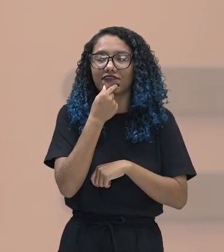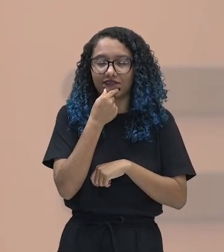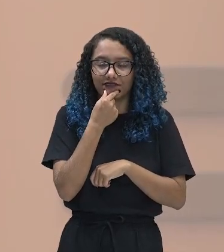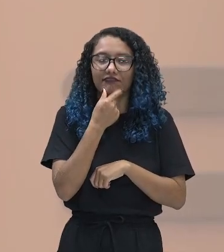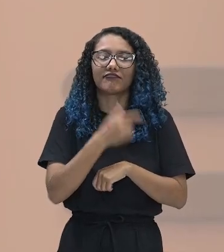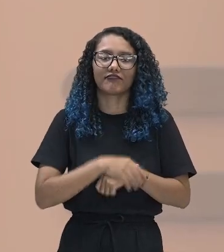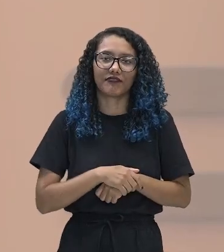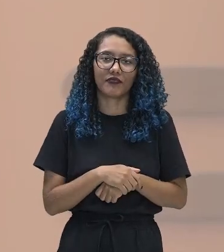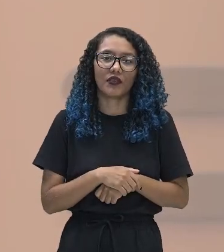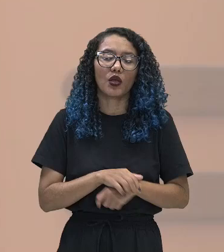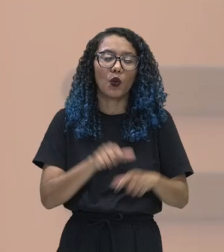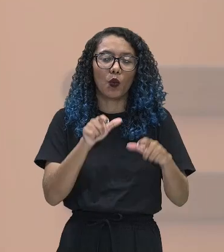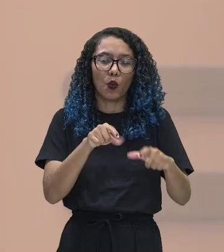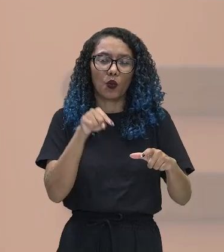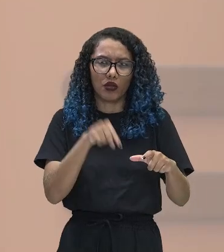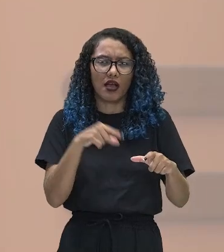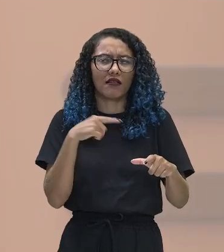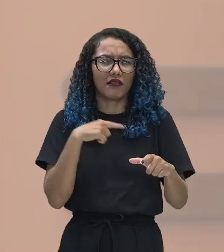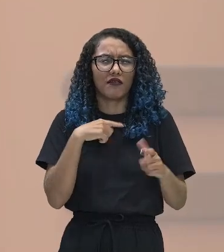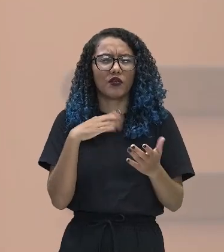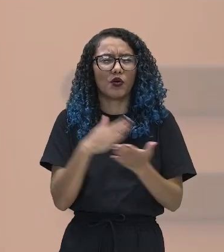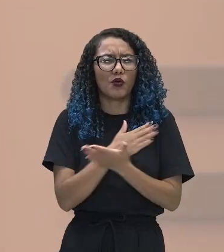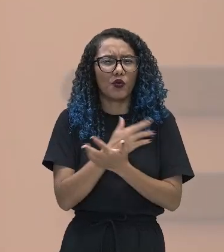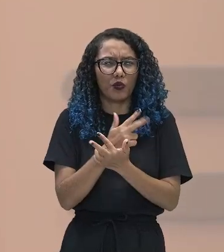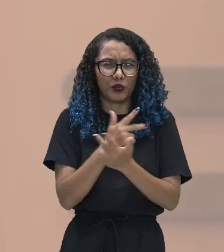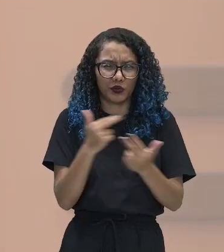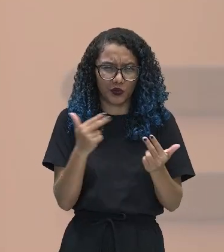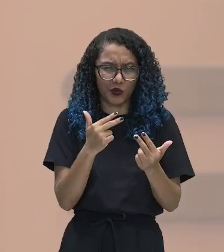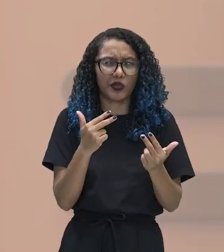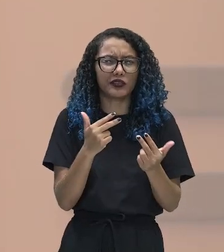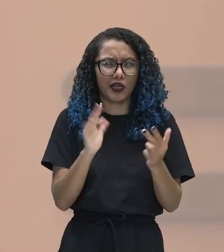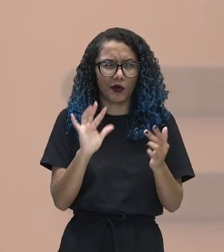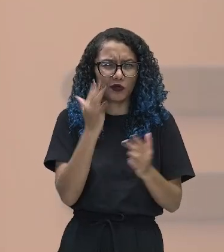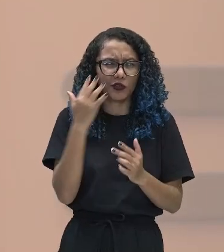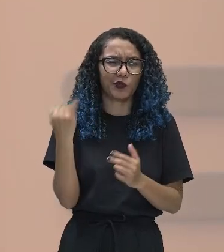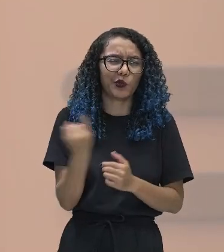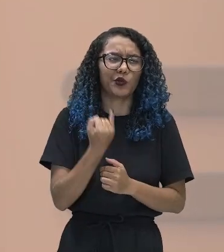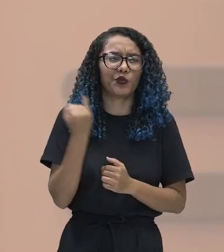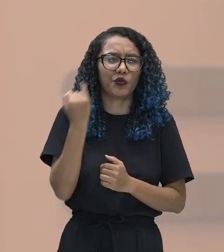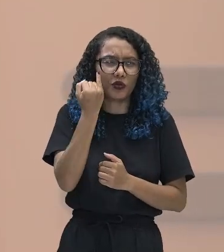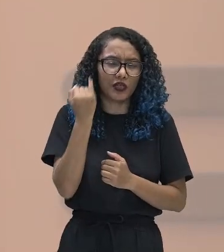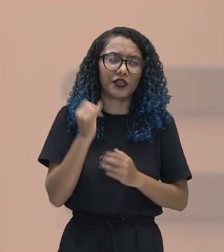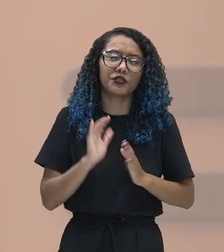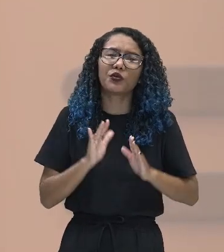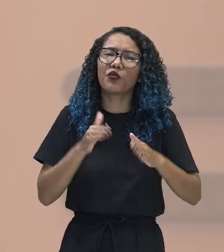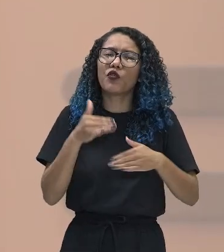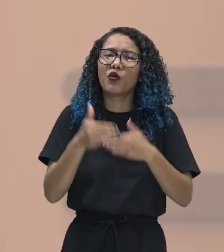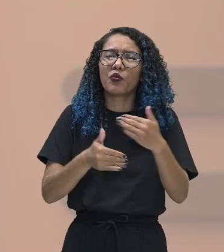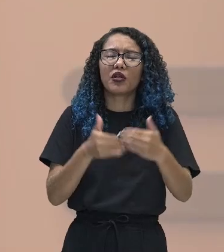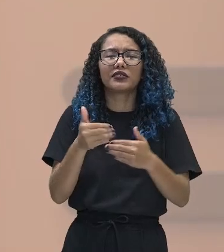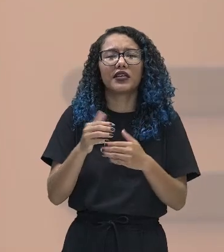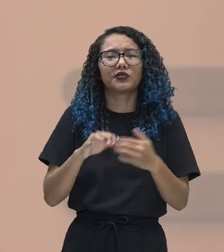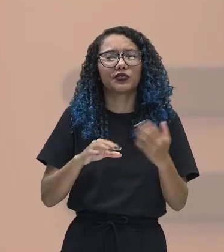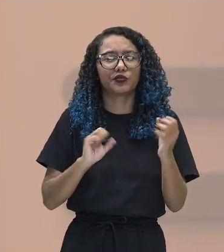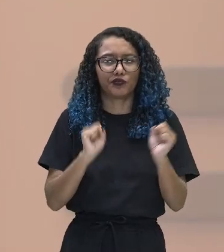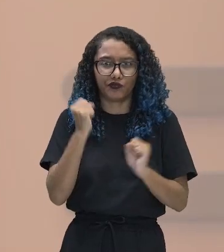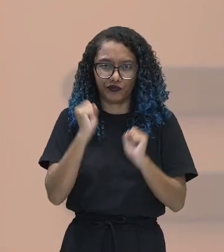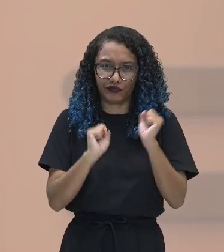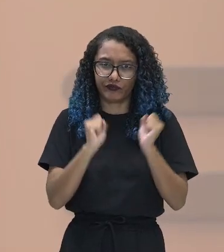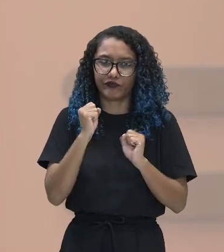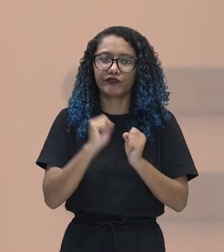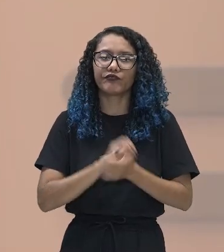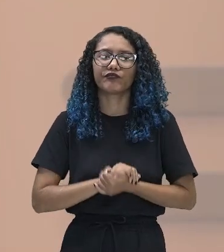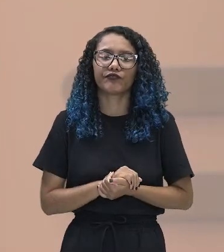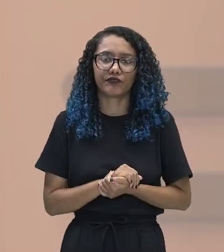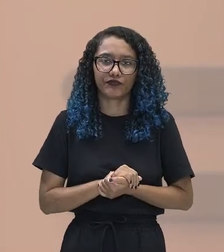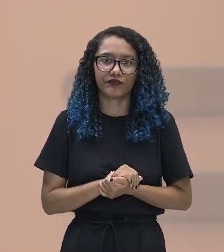localização onde ocorreram alguns fatos que foram primordiais para o processo de industrialização. A partir do século XVII